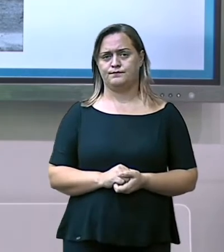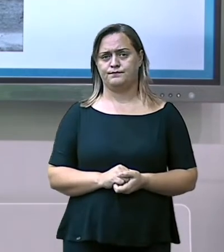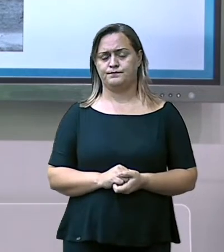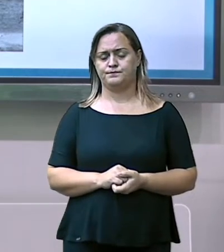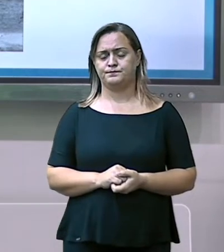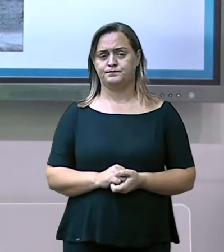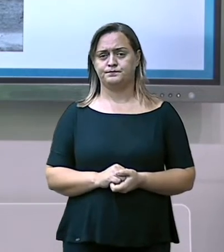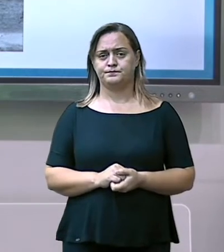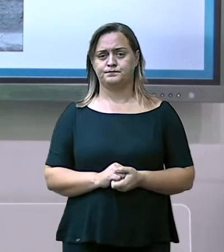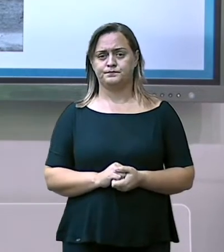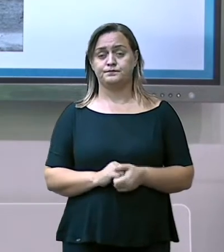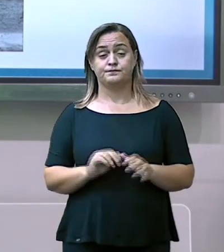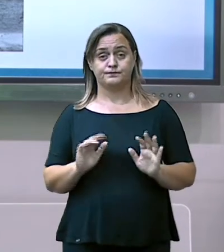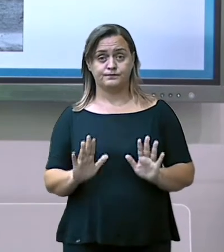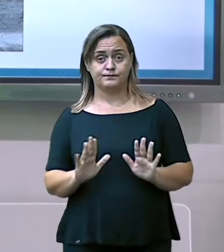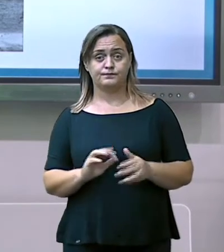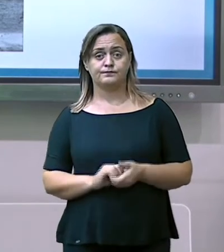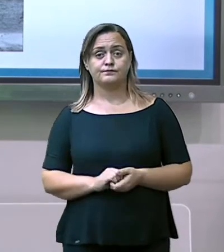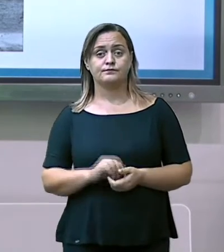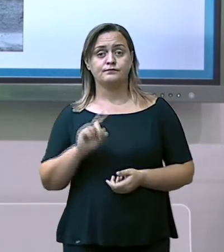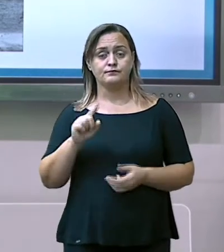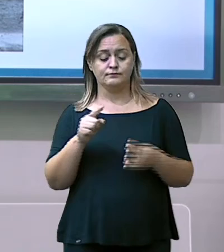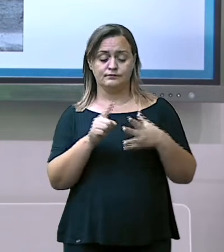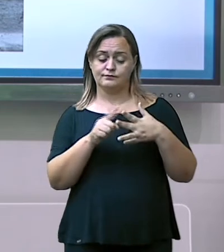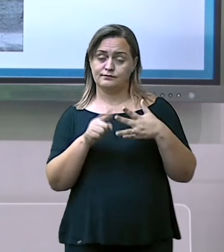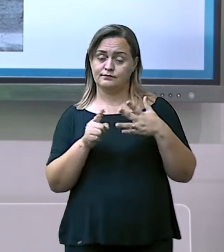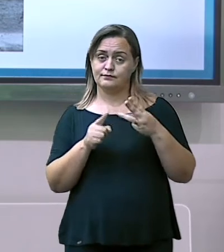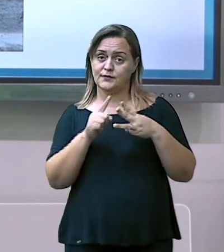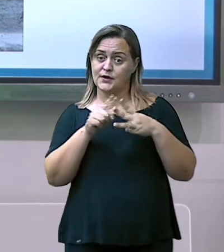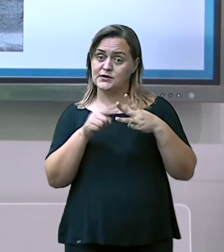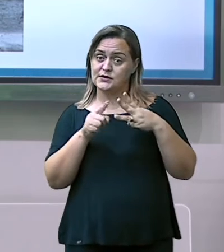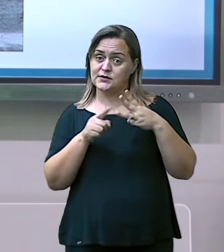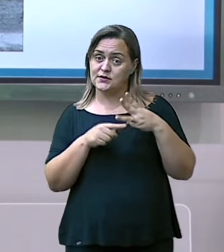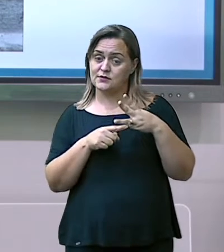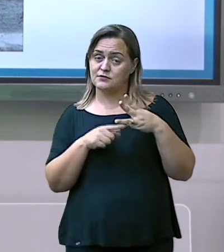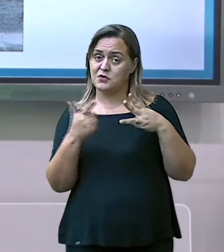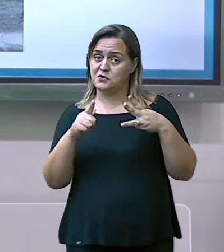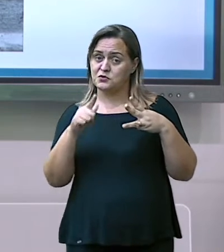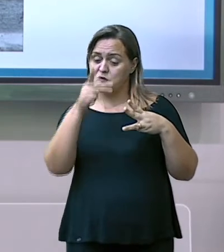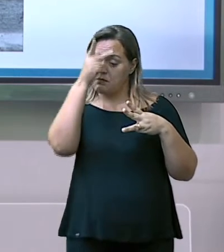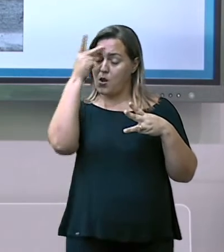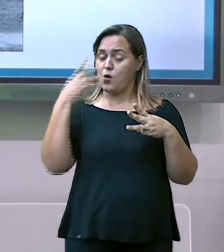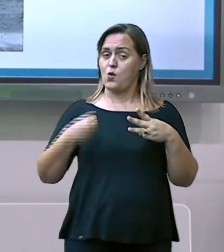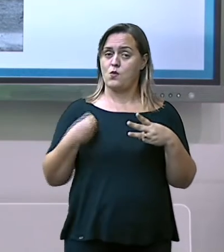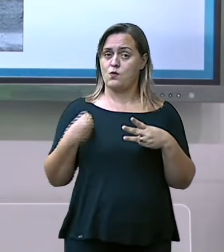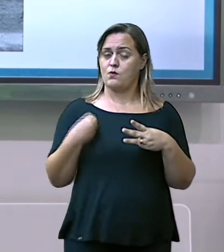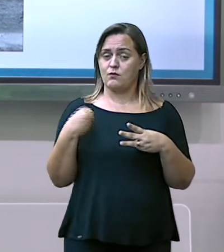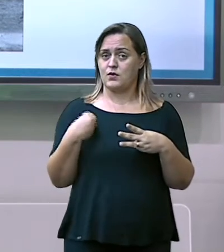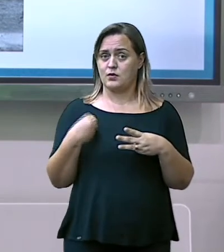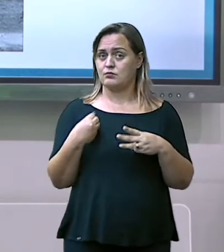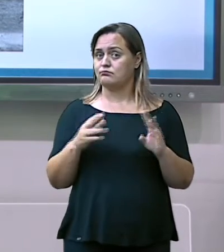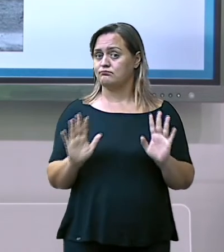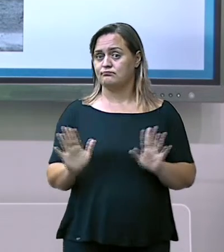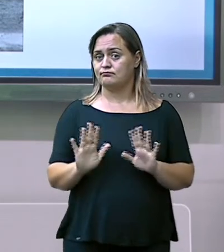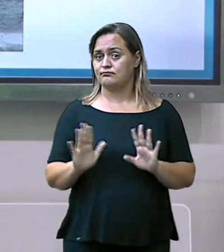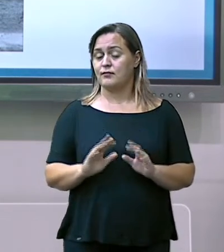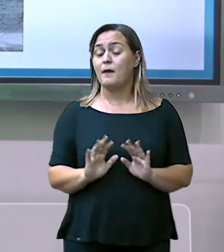são habitadas. E foi o caso aqui. porém, a